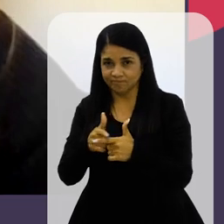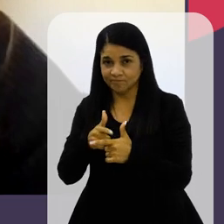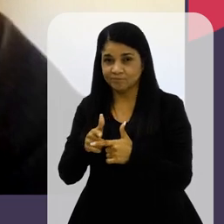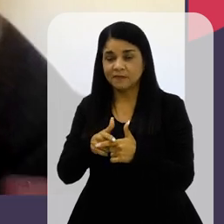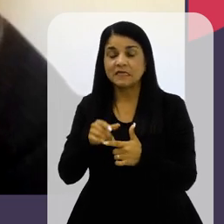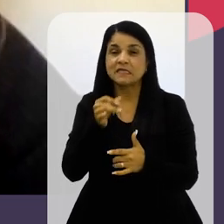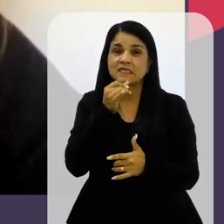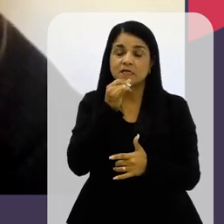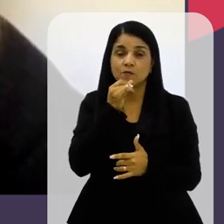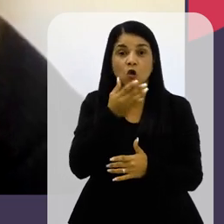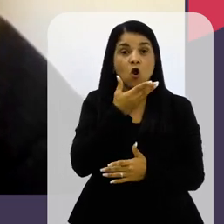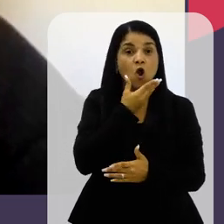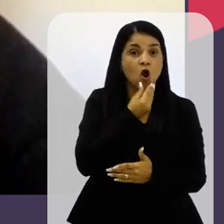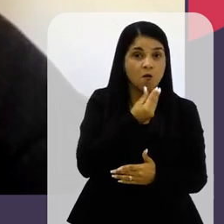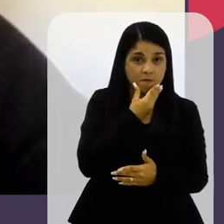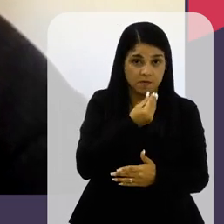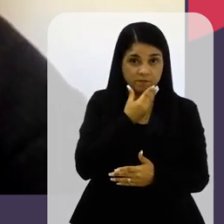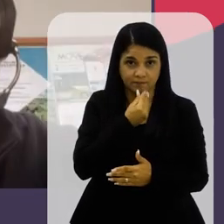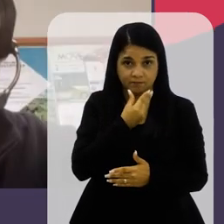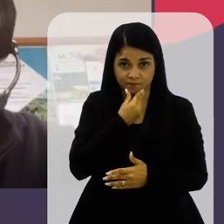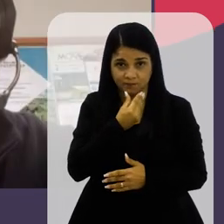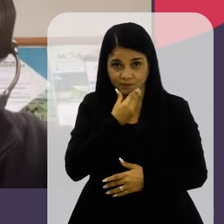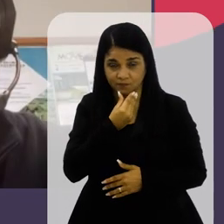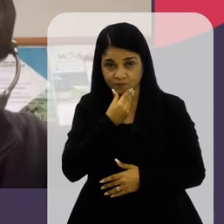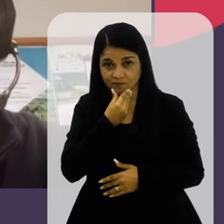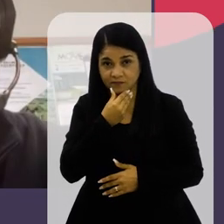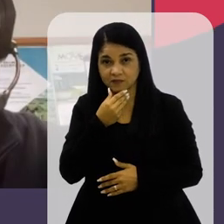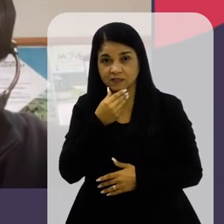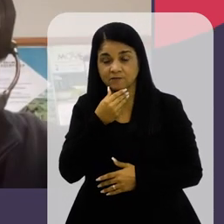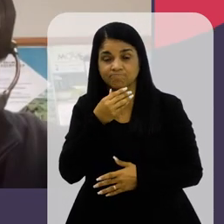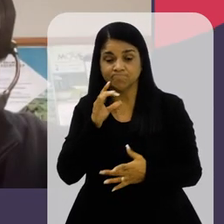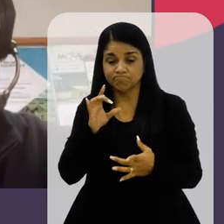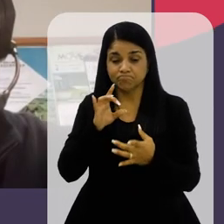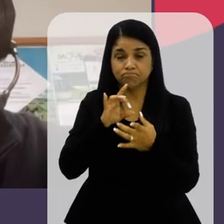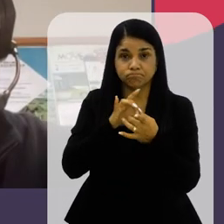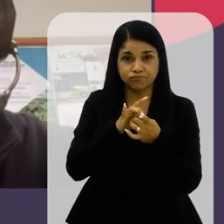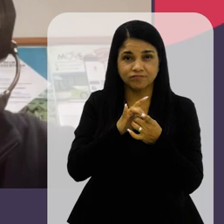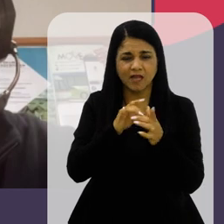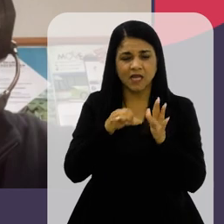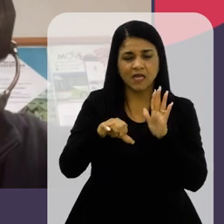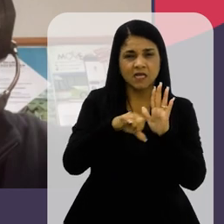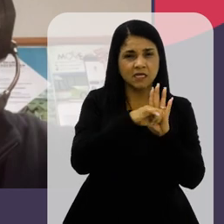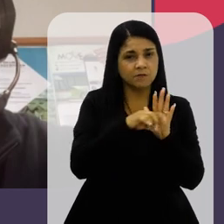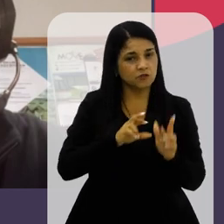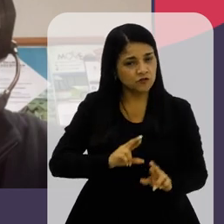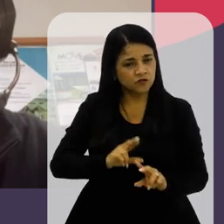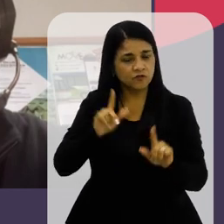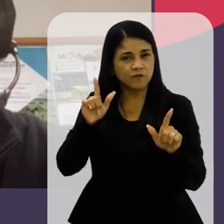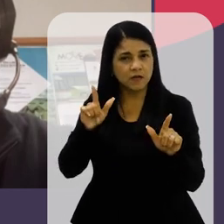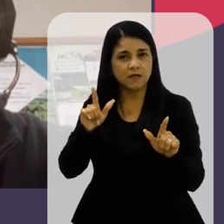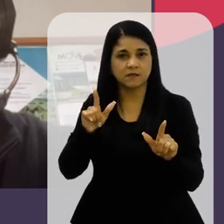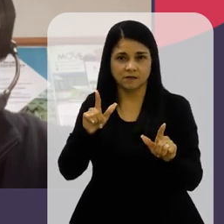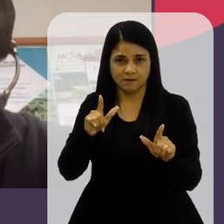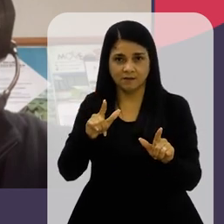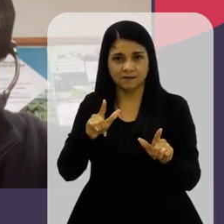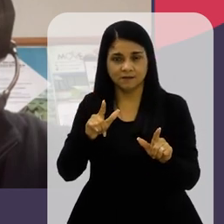Por exemplo Os homens Eles estão Mais ligados A outros tipos de crime Por exemplo